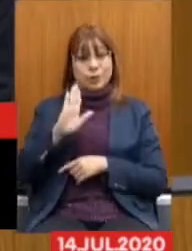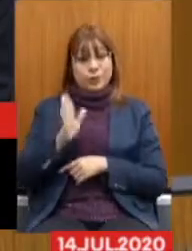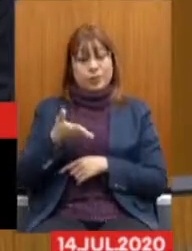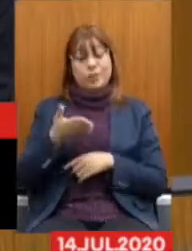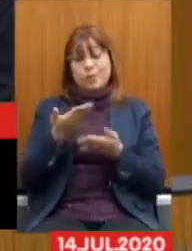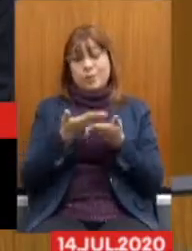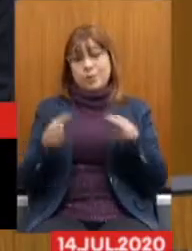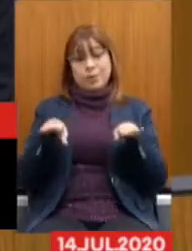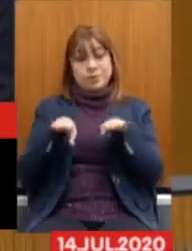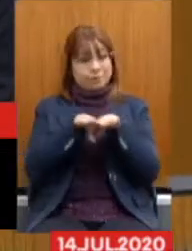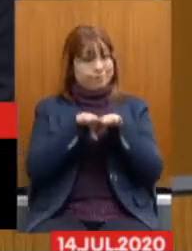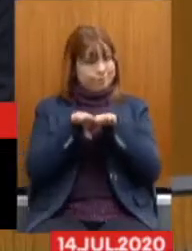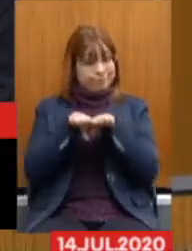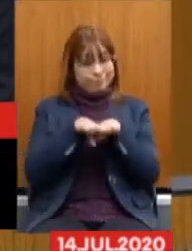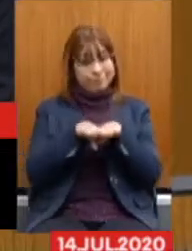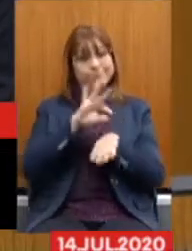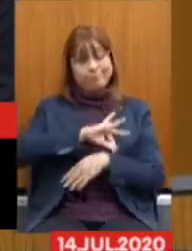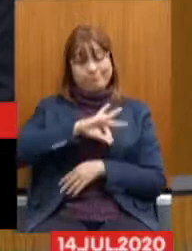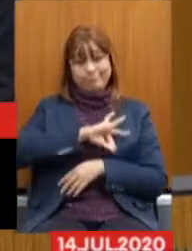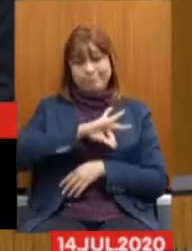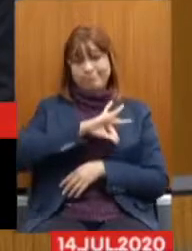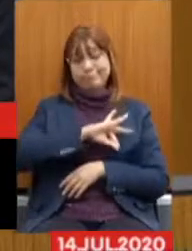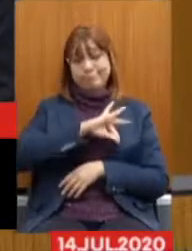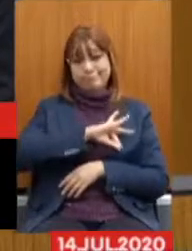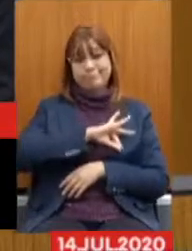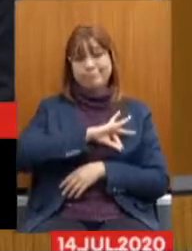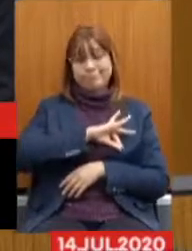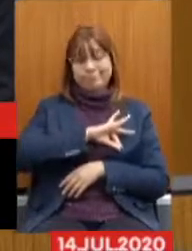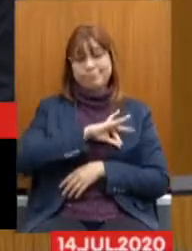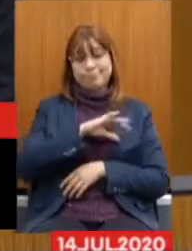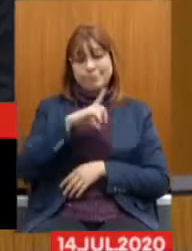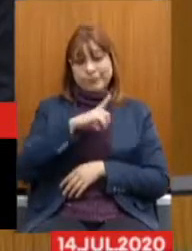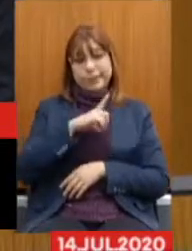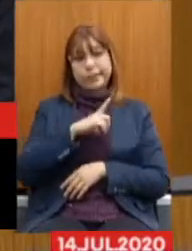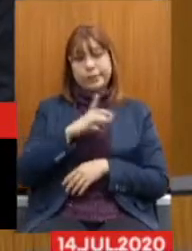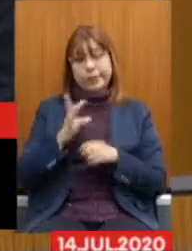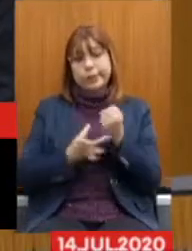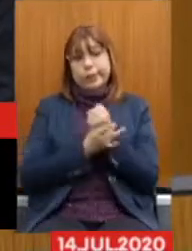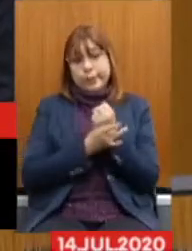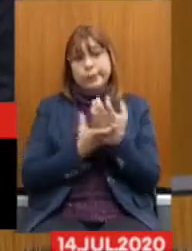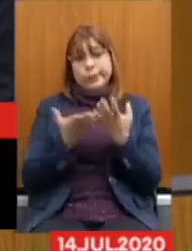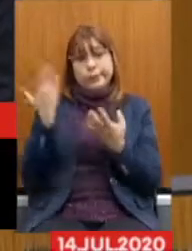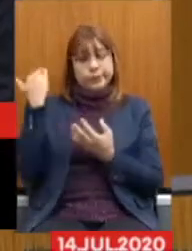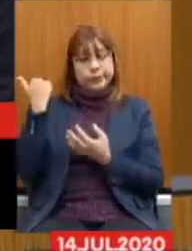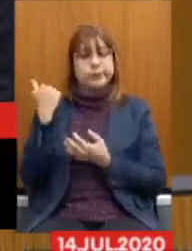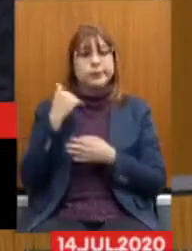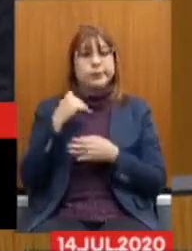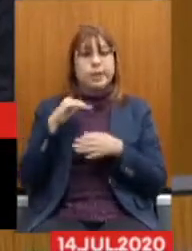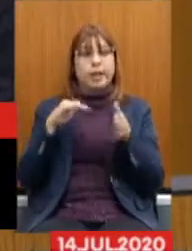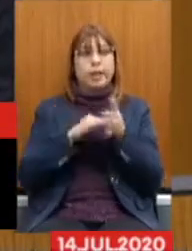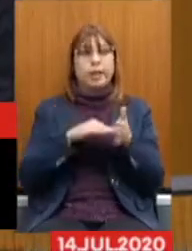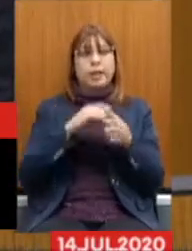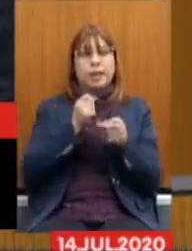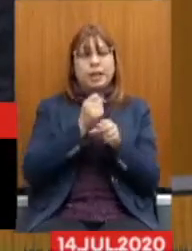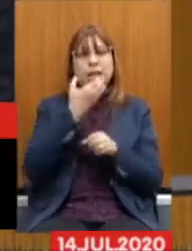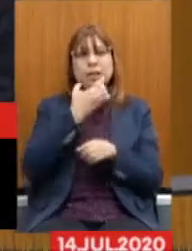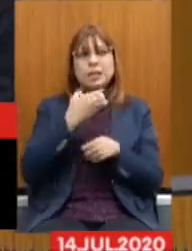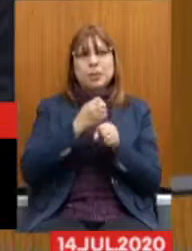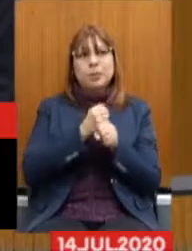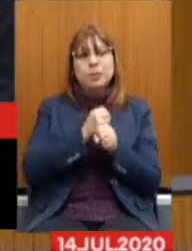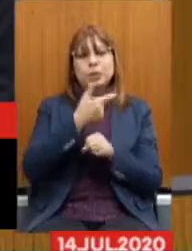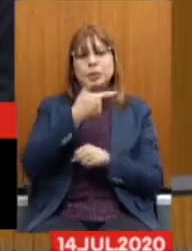a integralidade de proventos, que é assegurada aos servidores que ingressaram até dezembro de 2003,